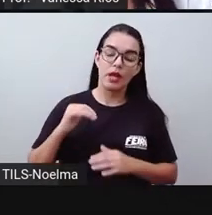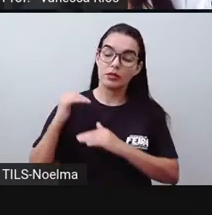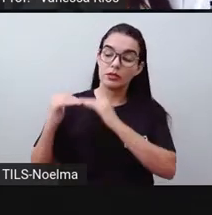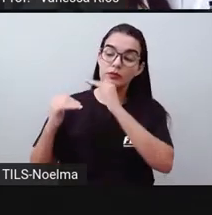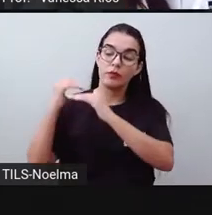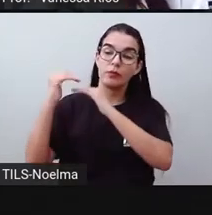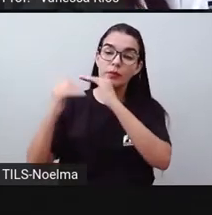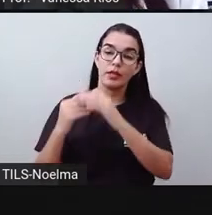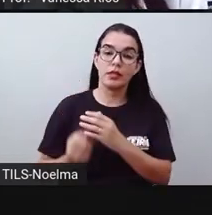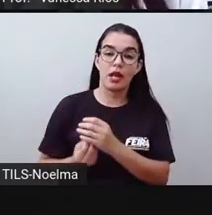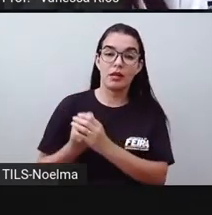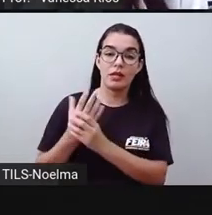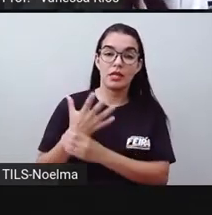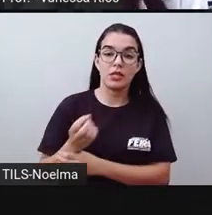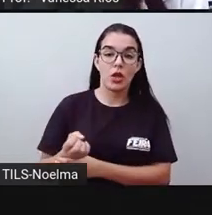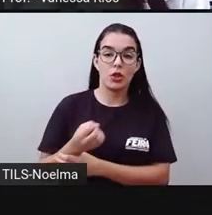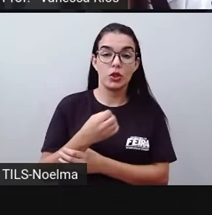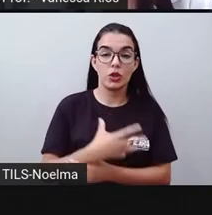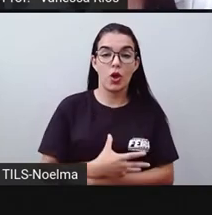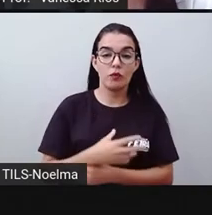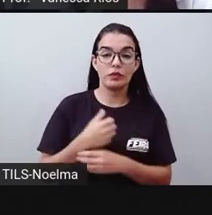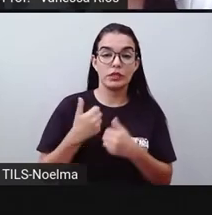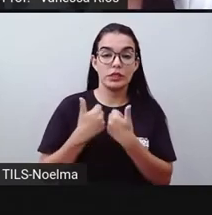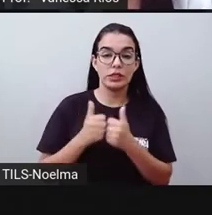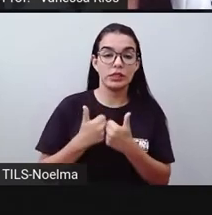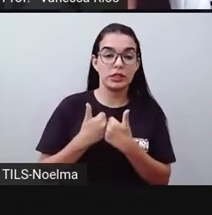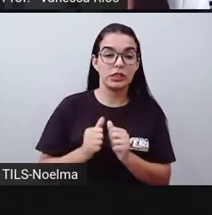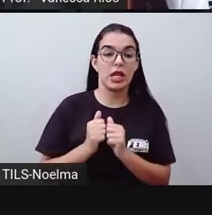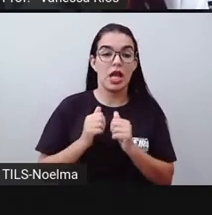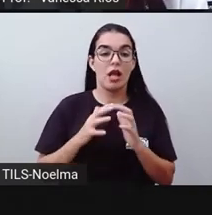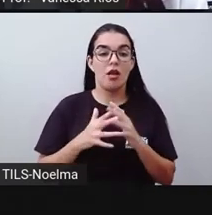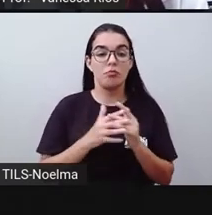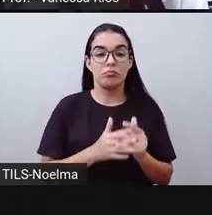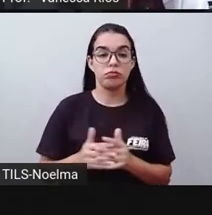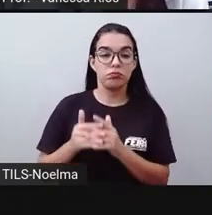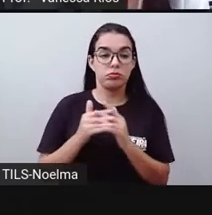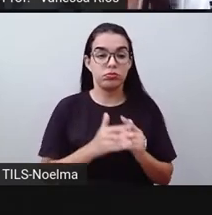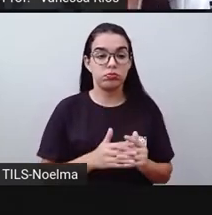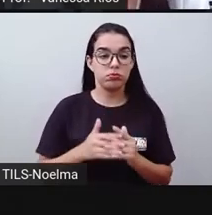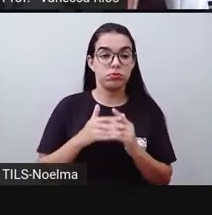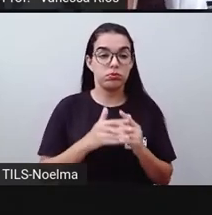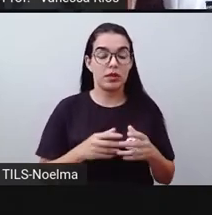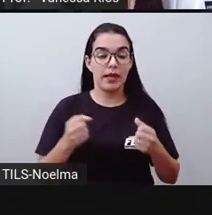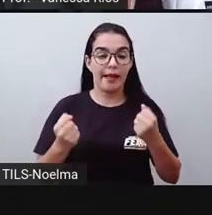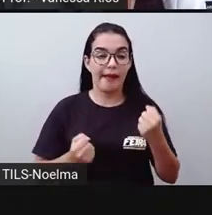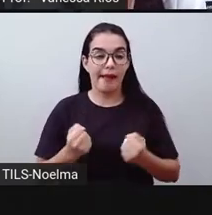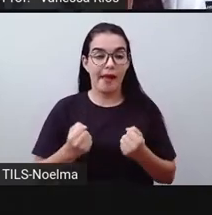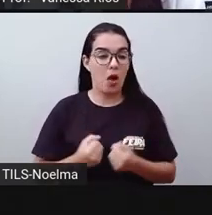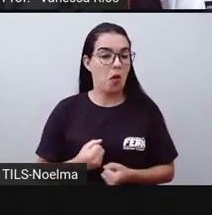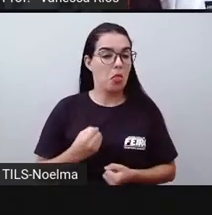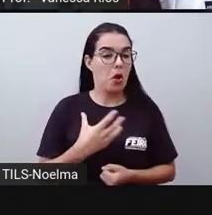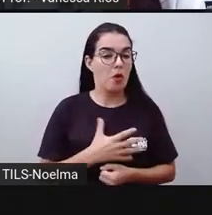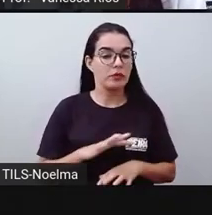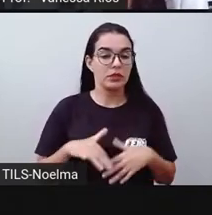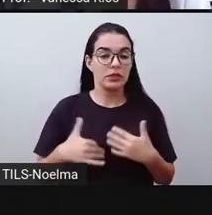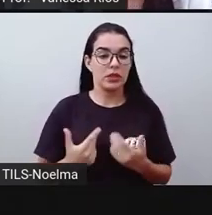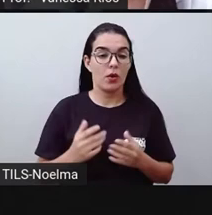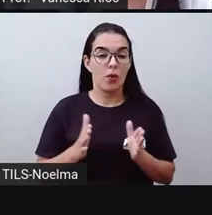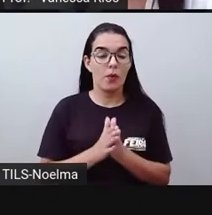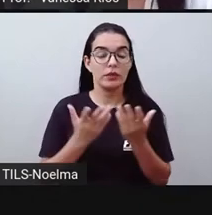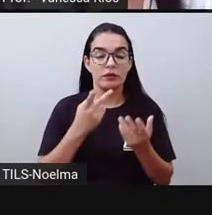criação de novos meios de transporte. Quando a gente pensa em vias de transporte, esse desenvolvimento, ele acontece